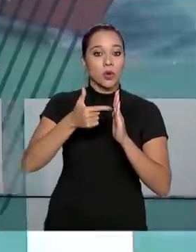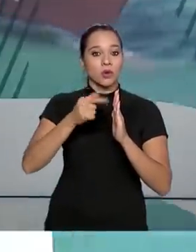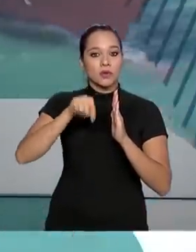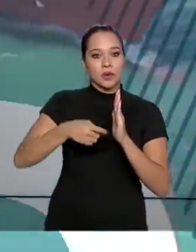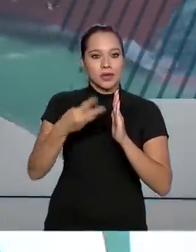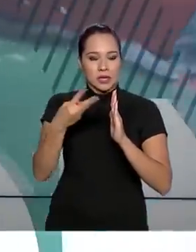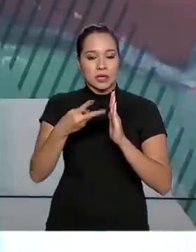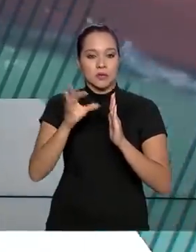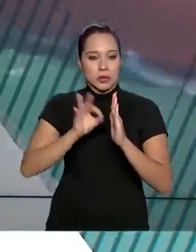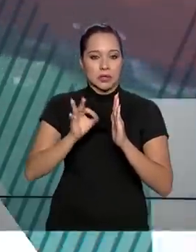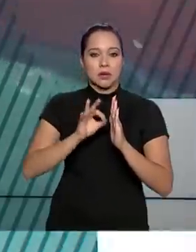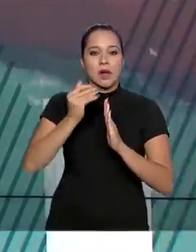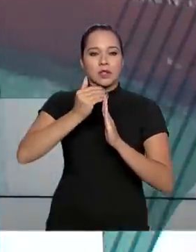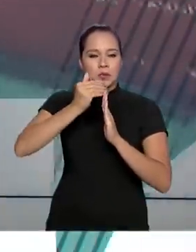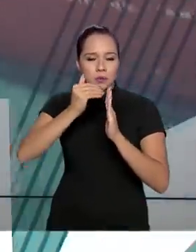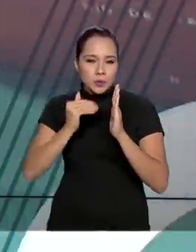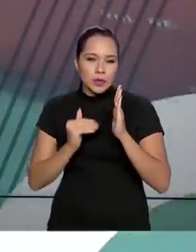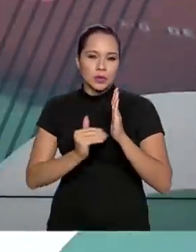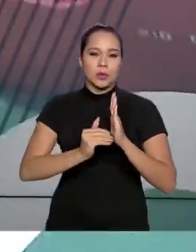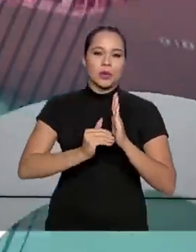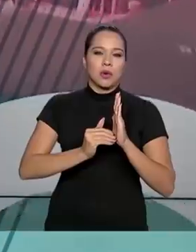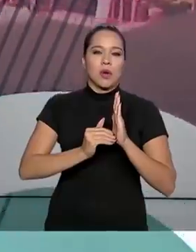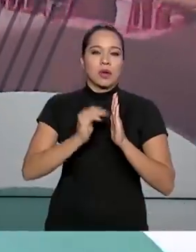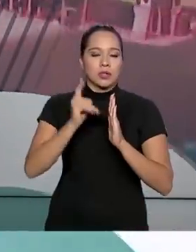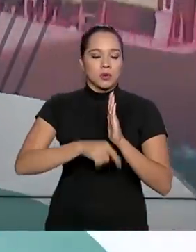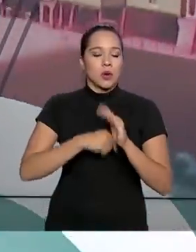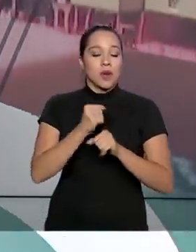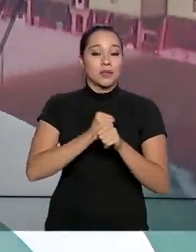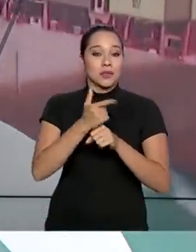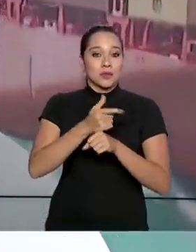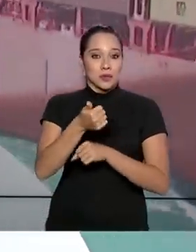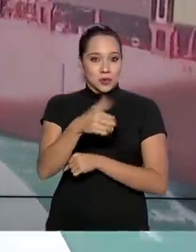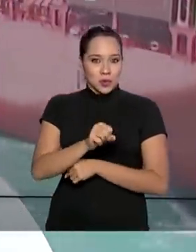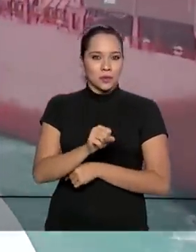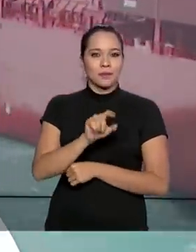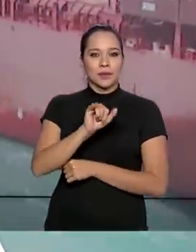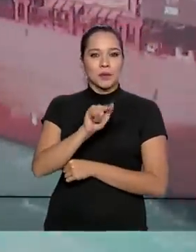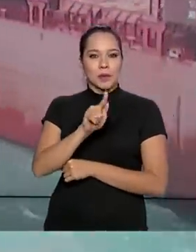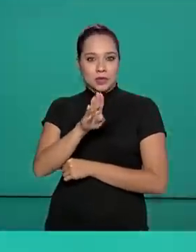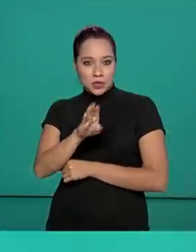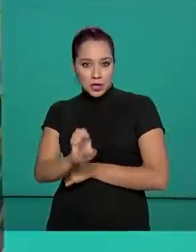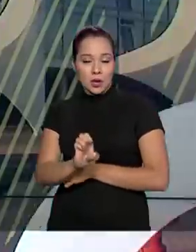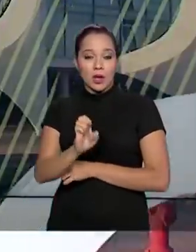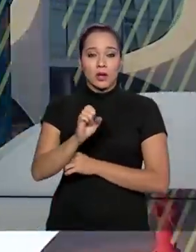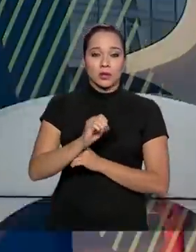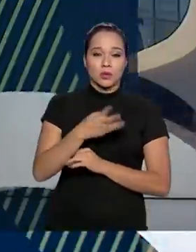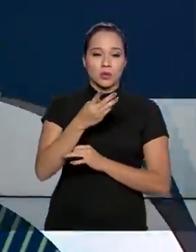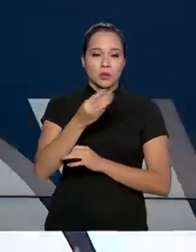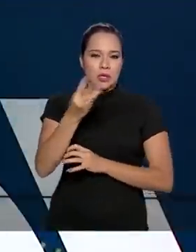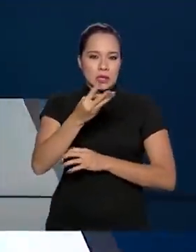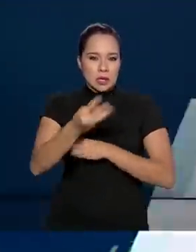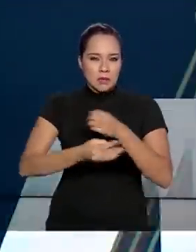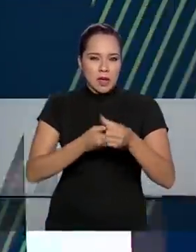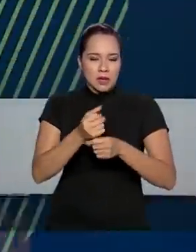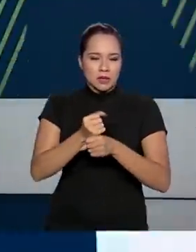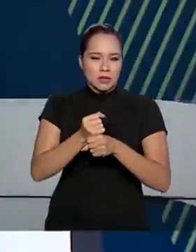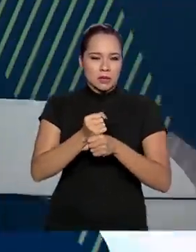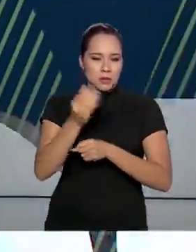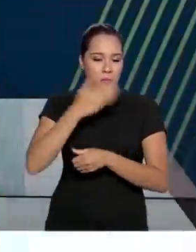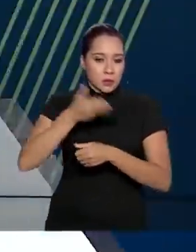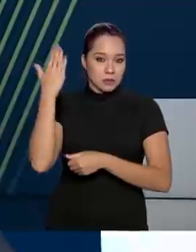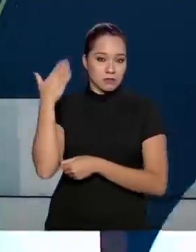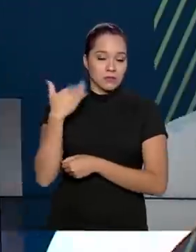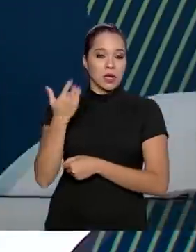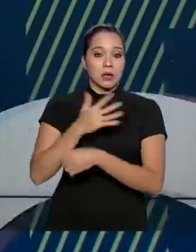2018 de 12,3%. Segundo o IBGE, no último trimestre do ano passado, a taxa de